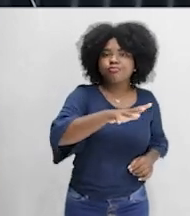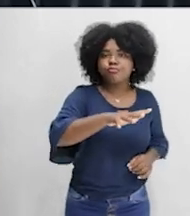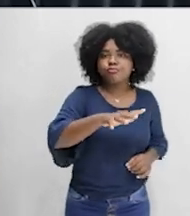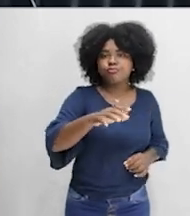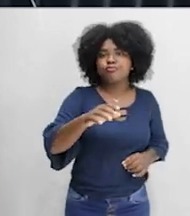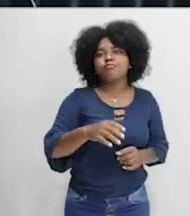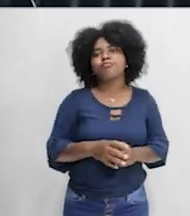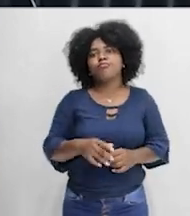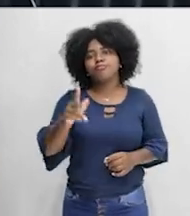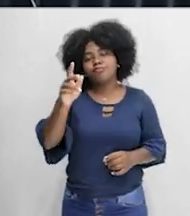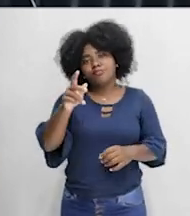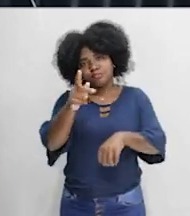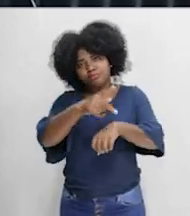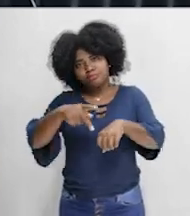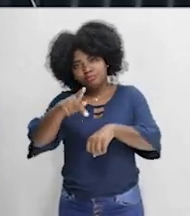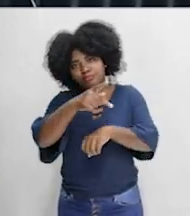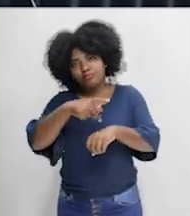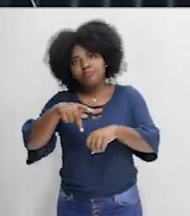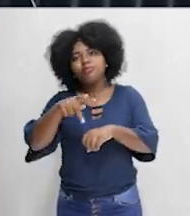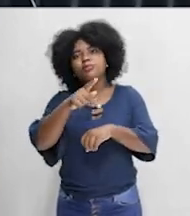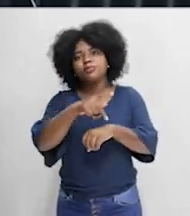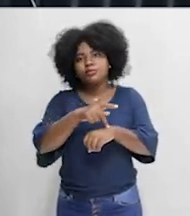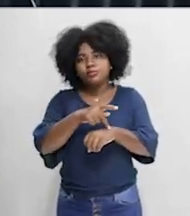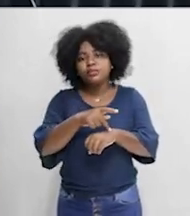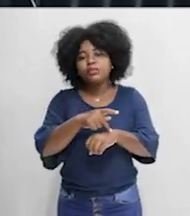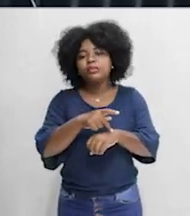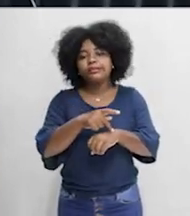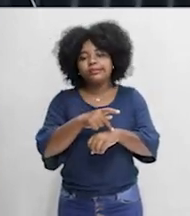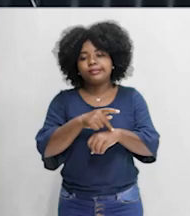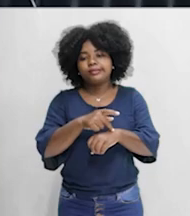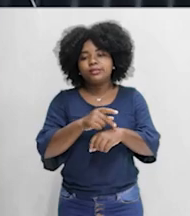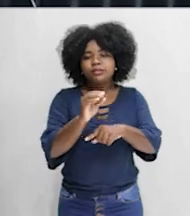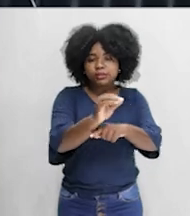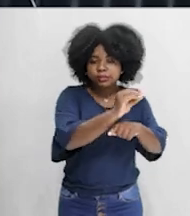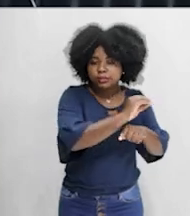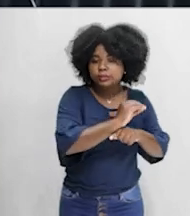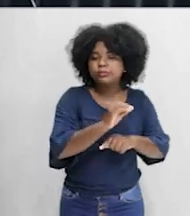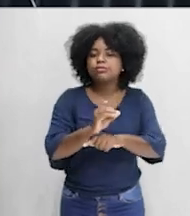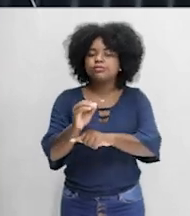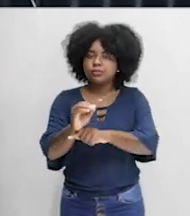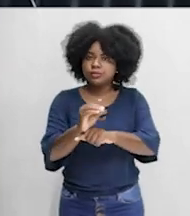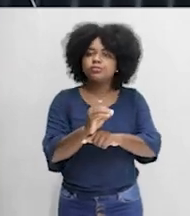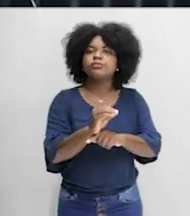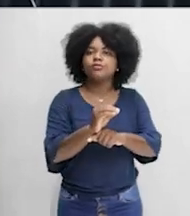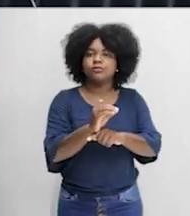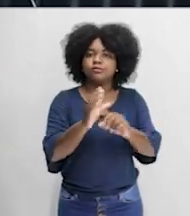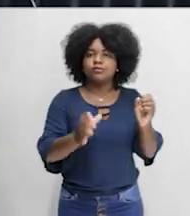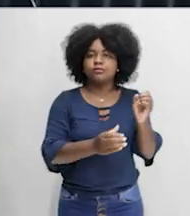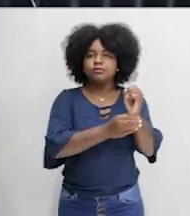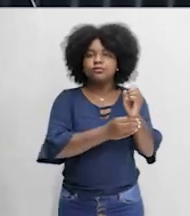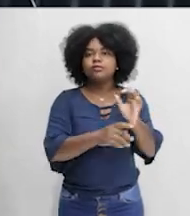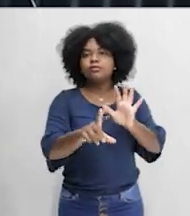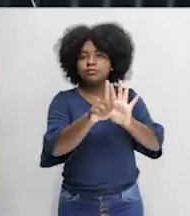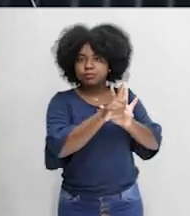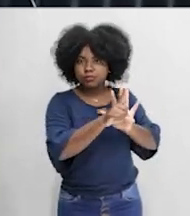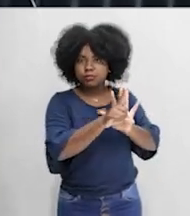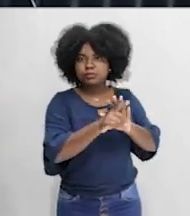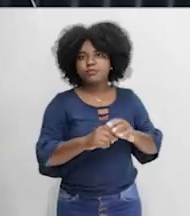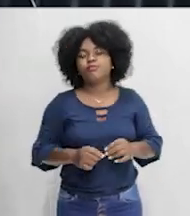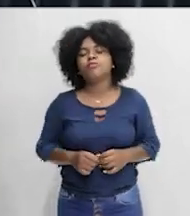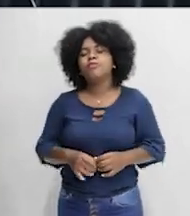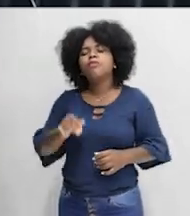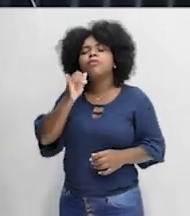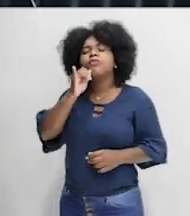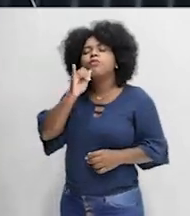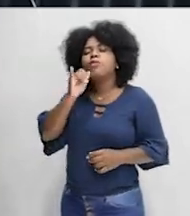protegidas por lei. Ou seja, aqueles espaços devem ser preservados ou conservados. Eu vou já te explicar a diferença. Eu vou te dar um